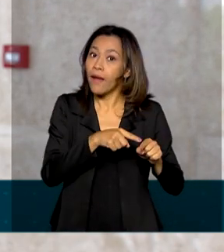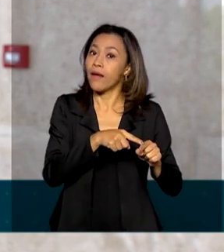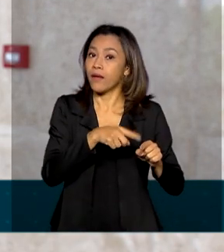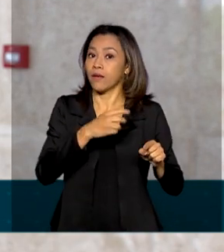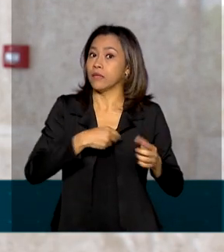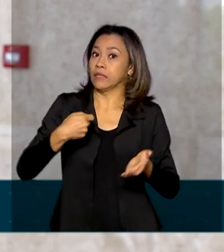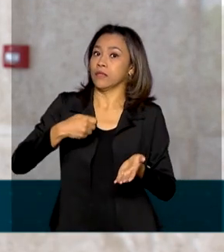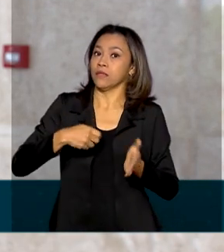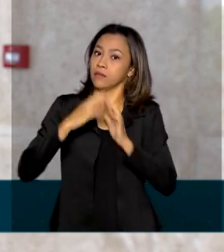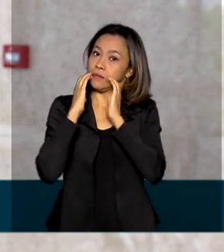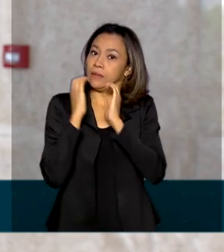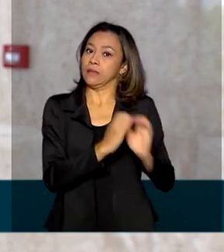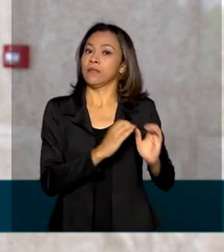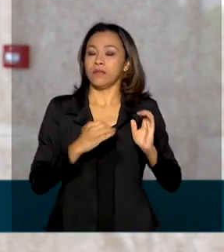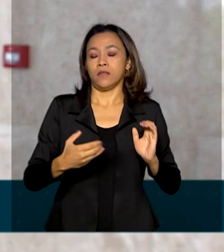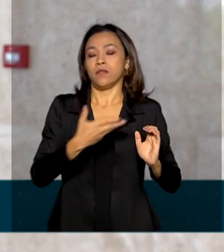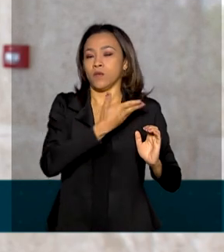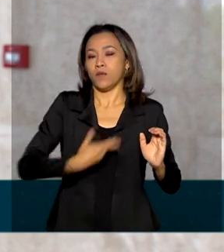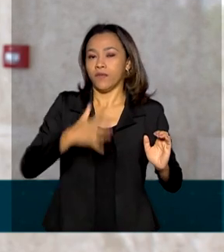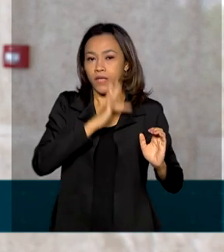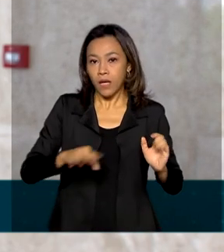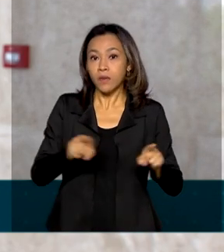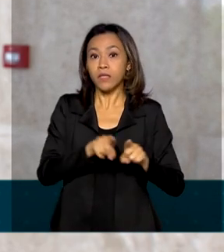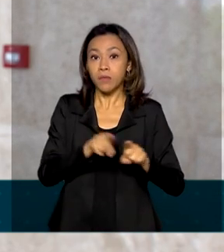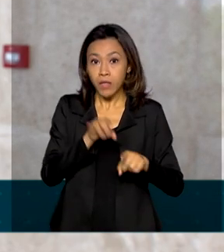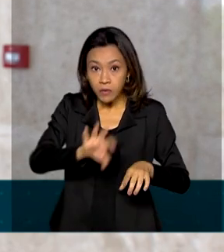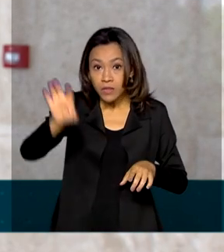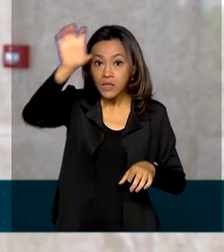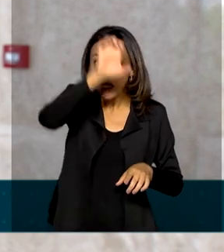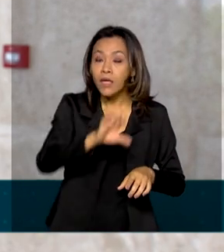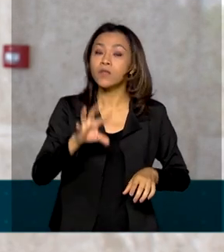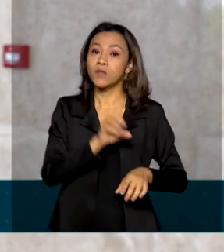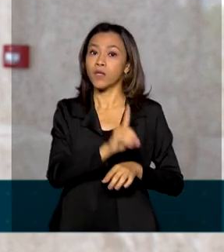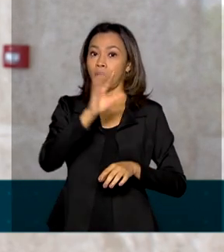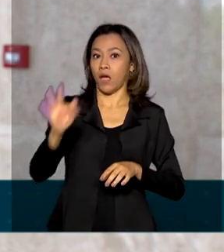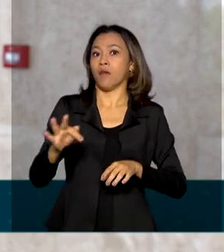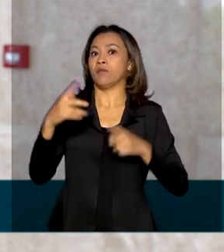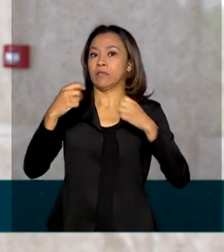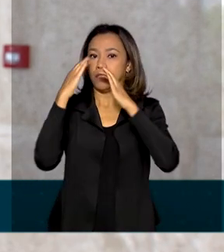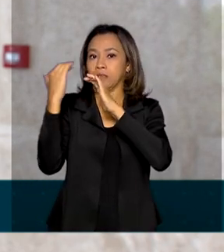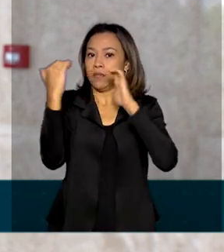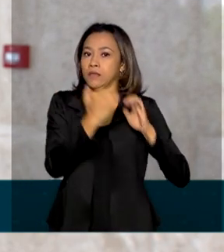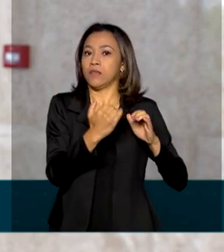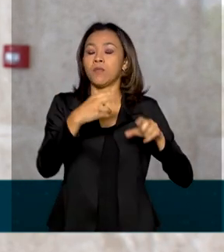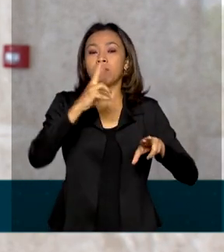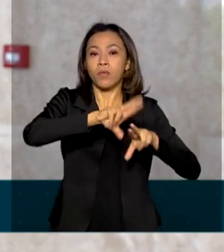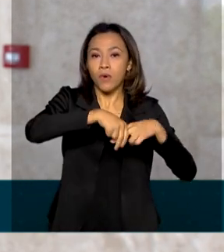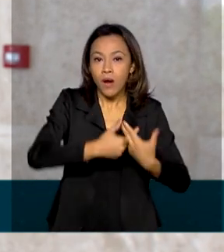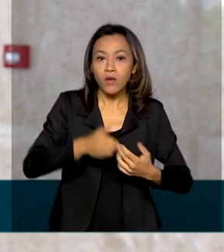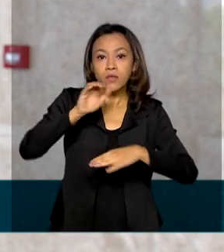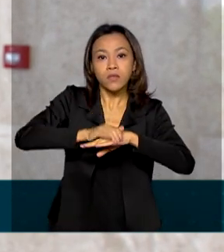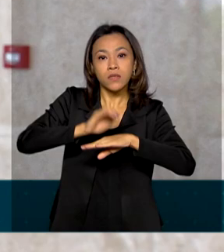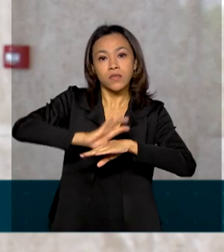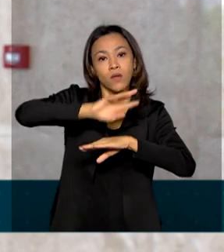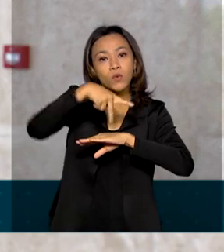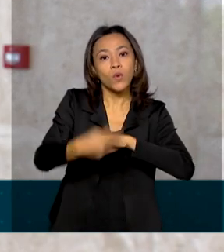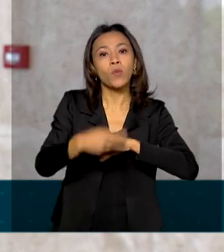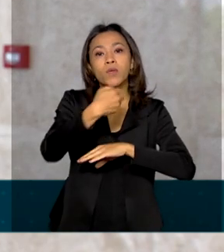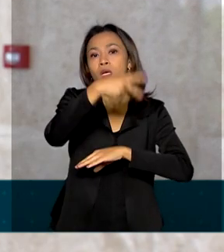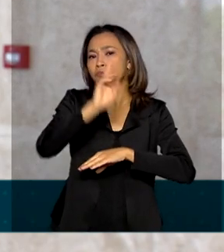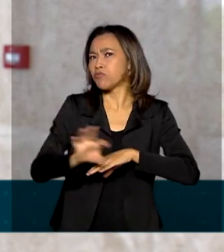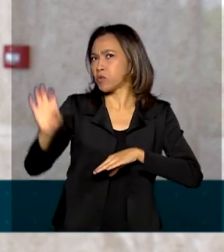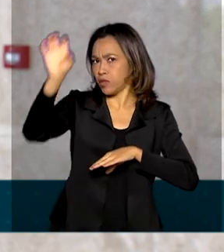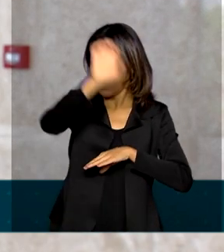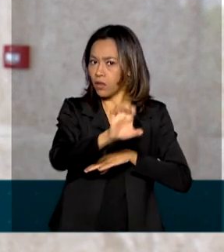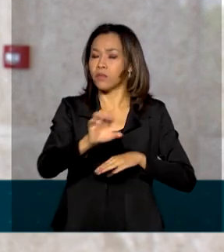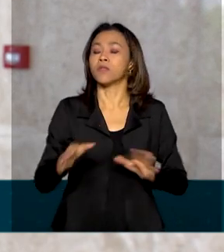ele é facultativo para os estados, municípios e Distrito Federal por conta aí da autonomia federativa prevista na Constituição. O presidente